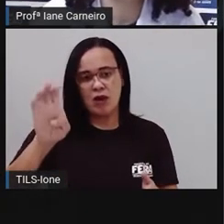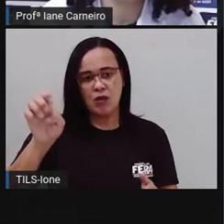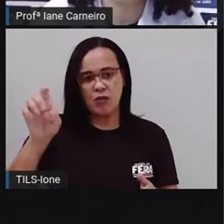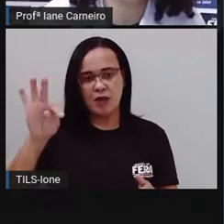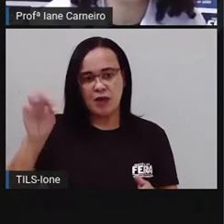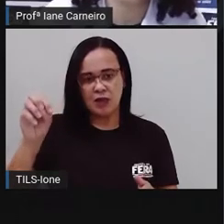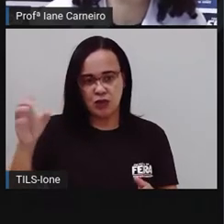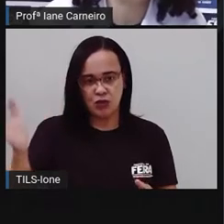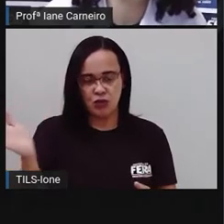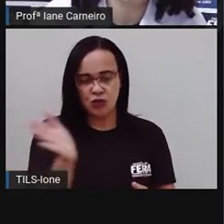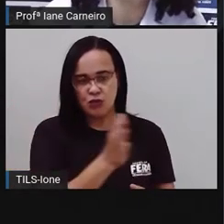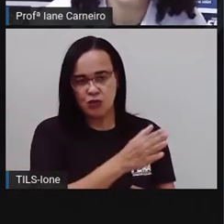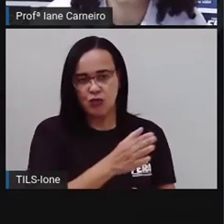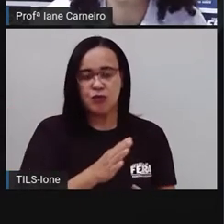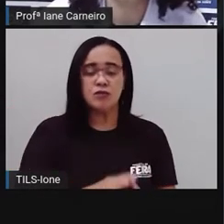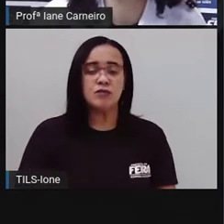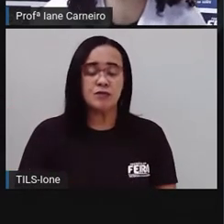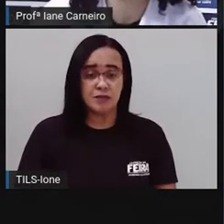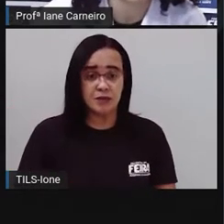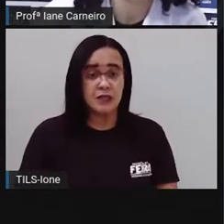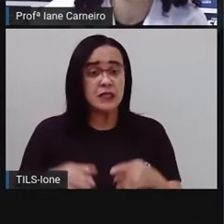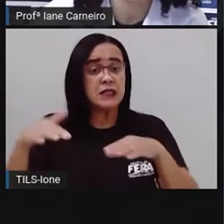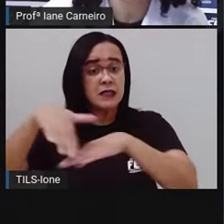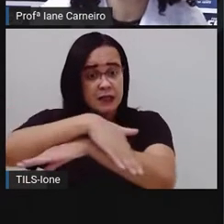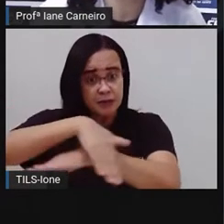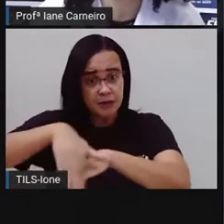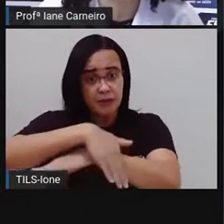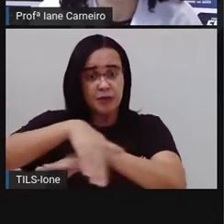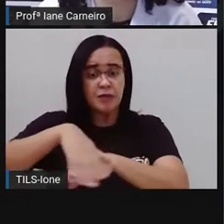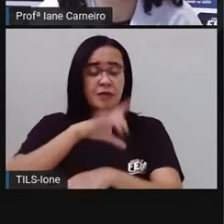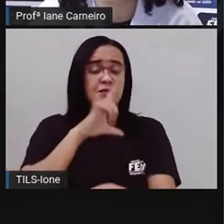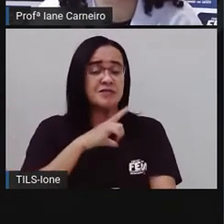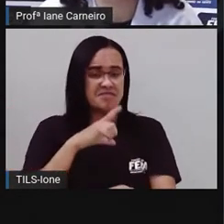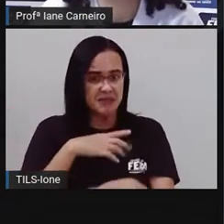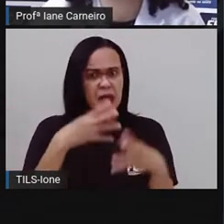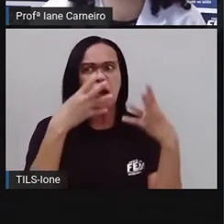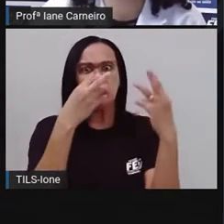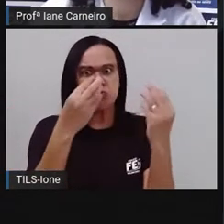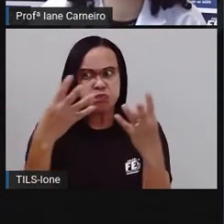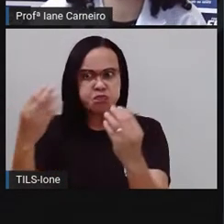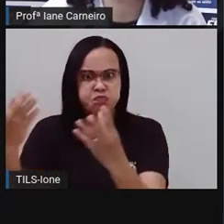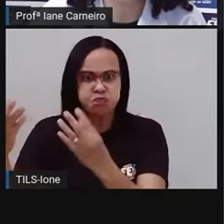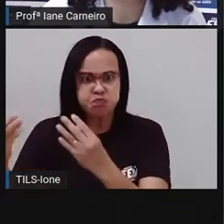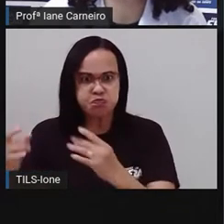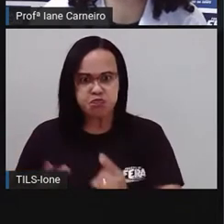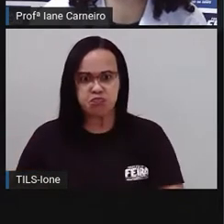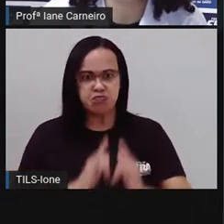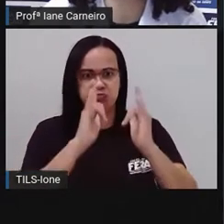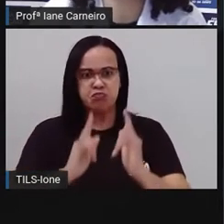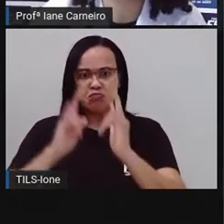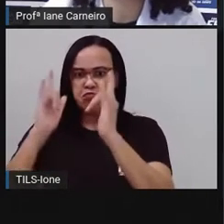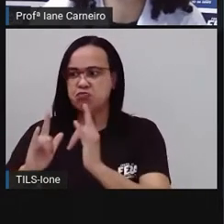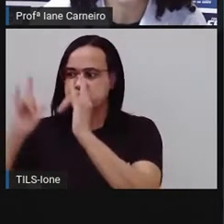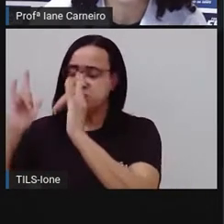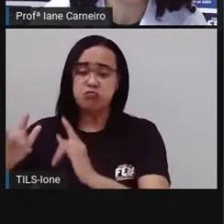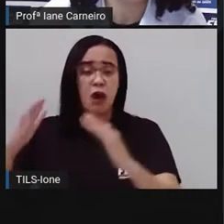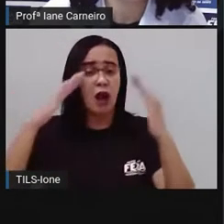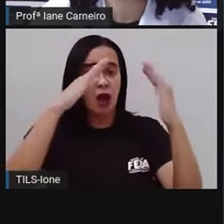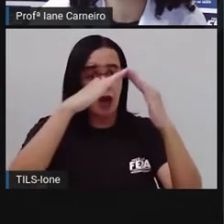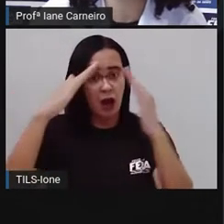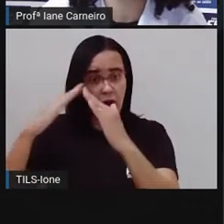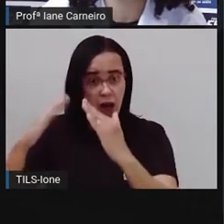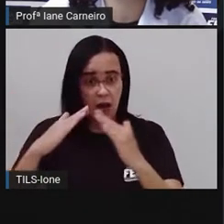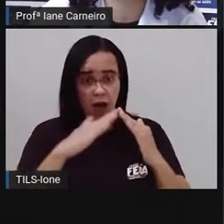Na minha rua, tem uma porção de casas e prédios. Tem casas que servem para morar.